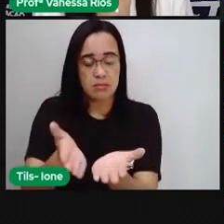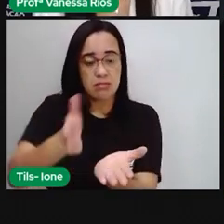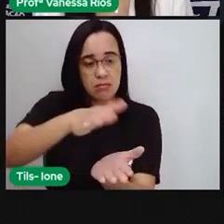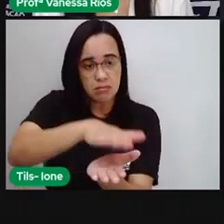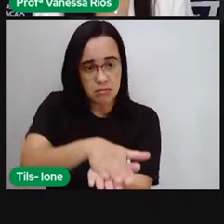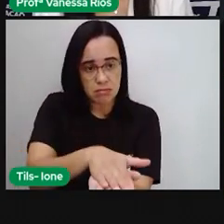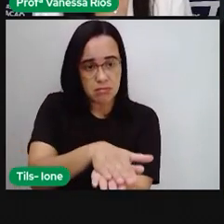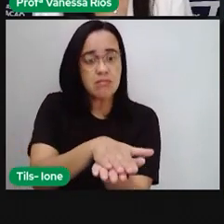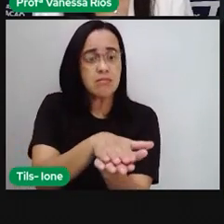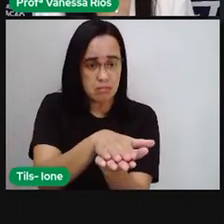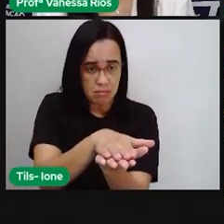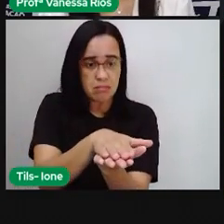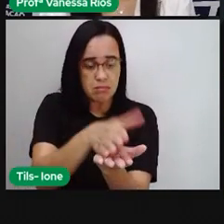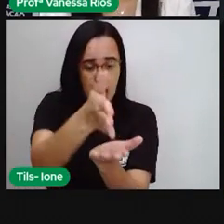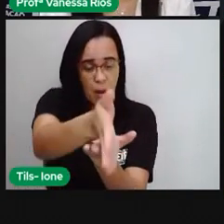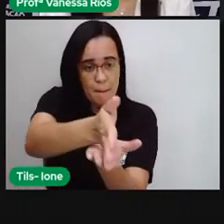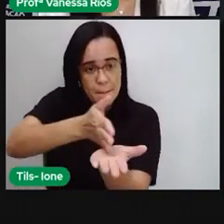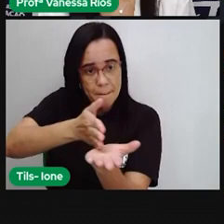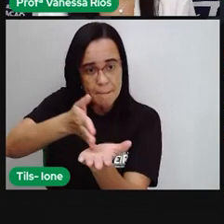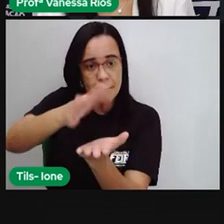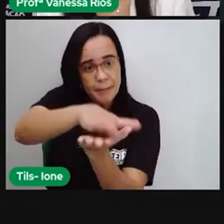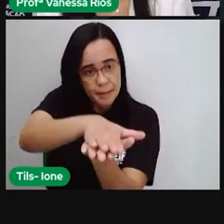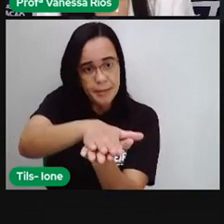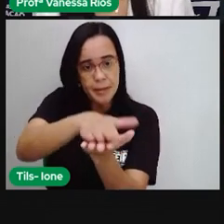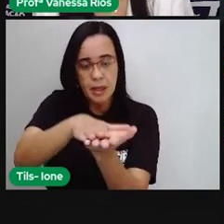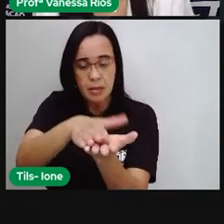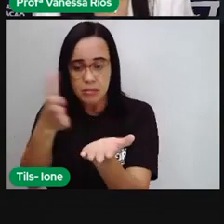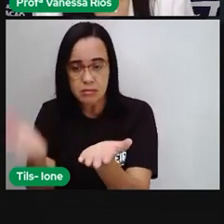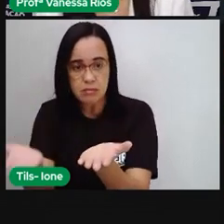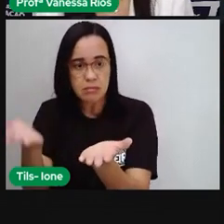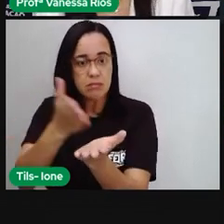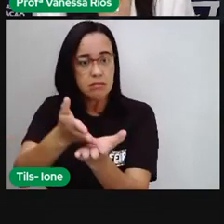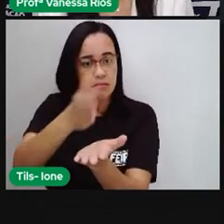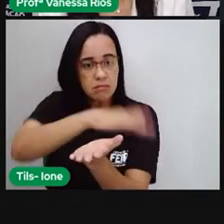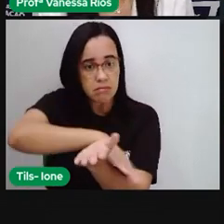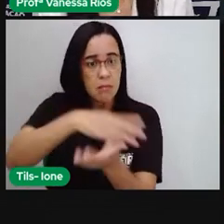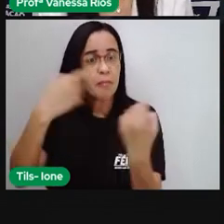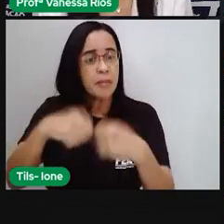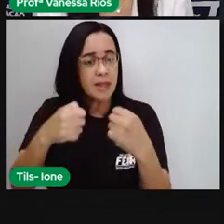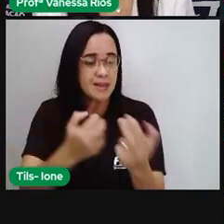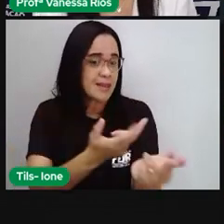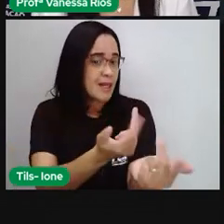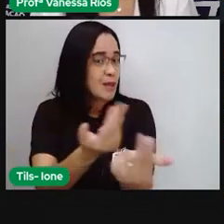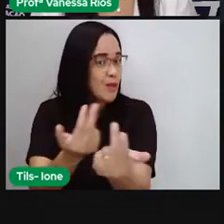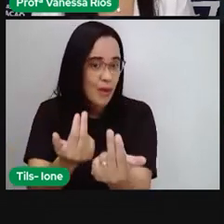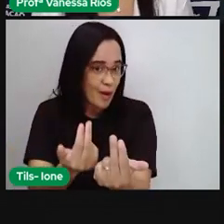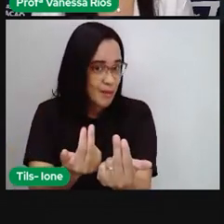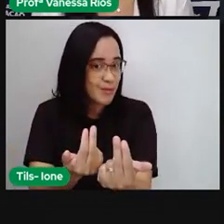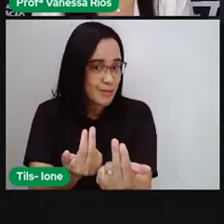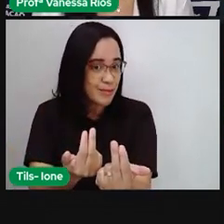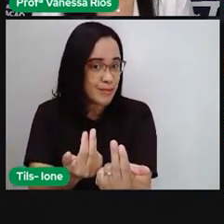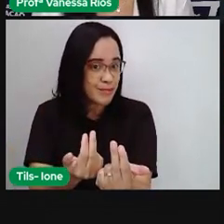no meio, né? E cada parte deve coincidir, deve ser igual à outra.